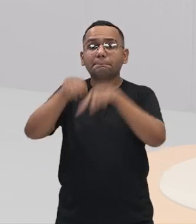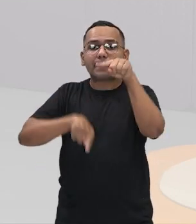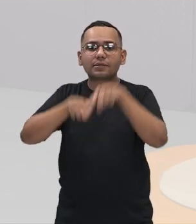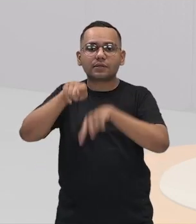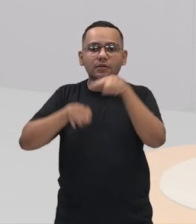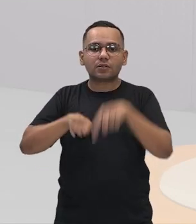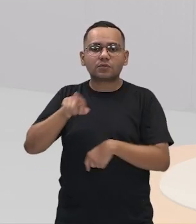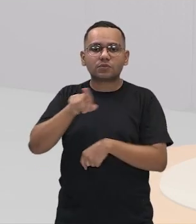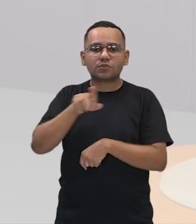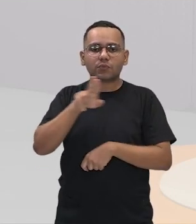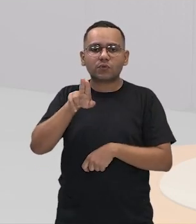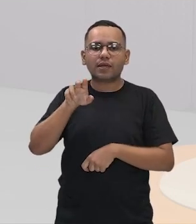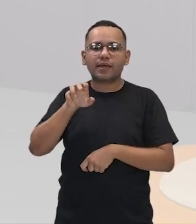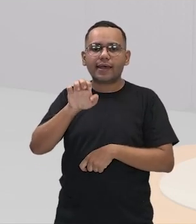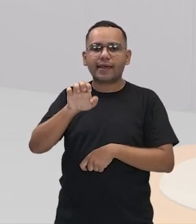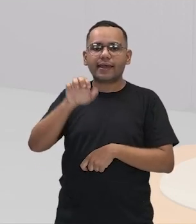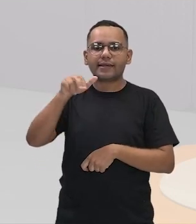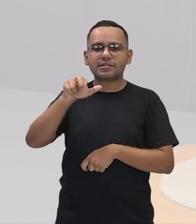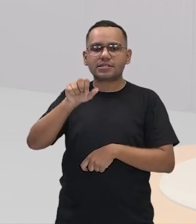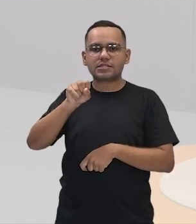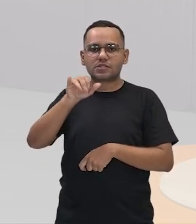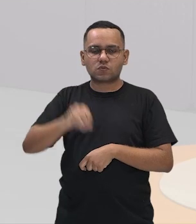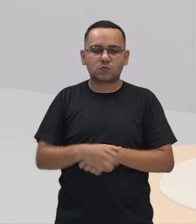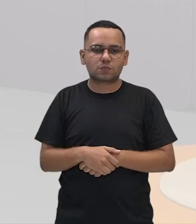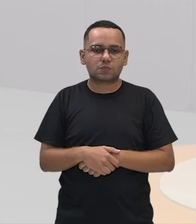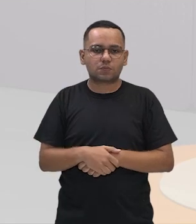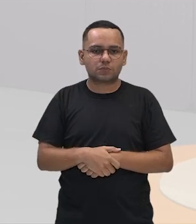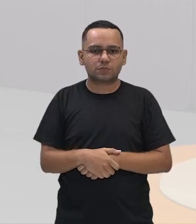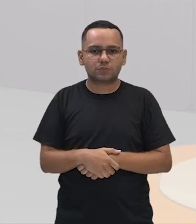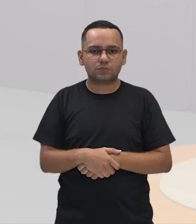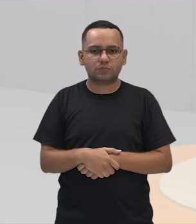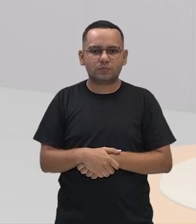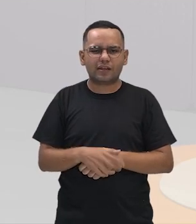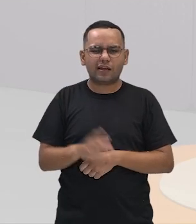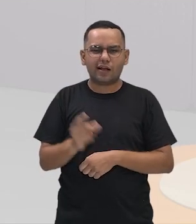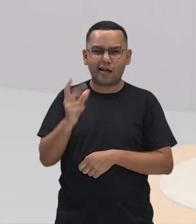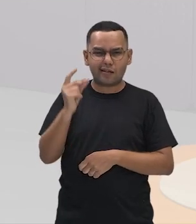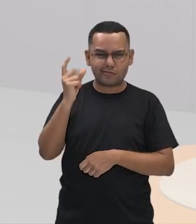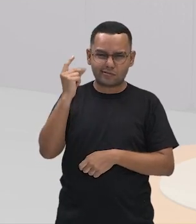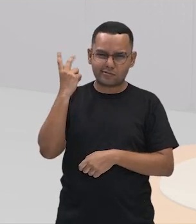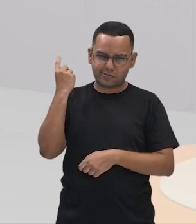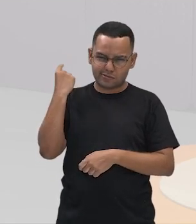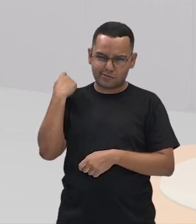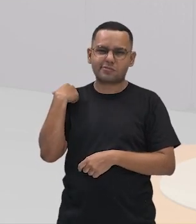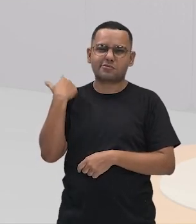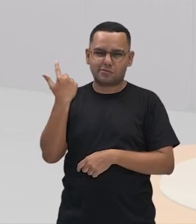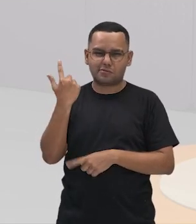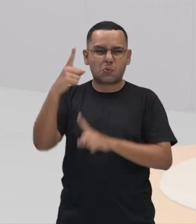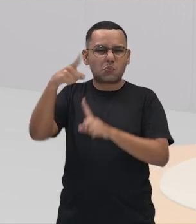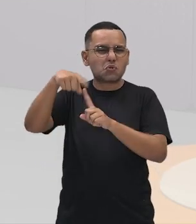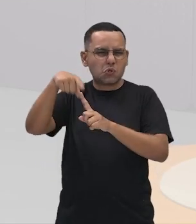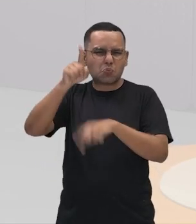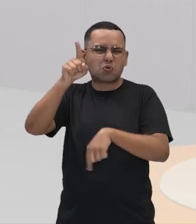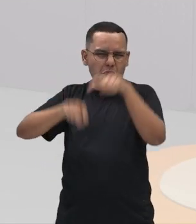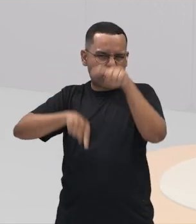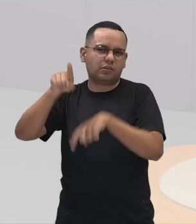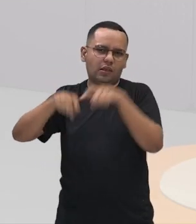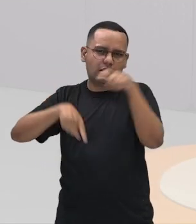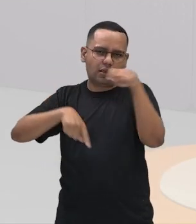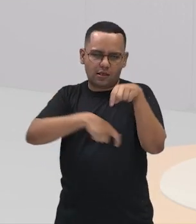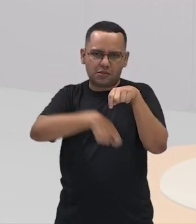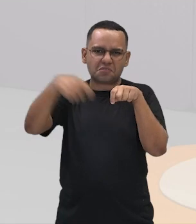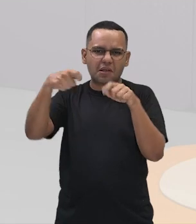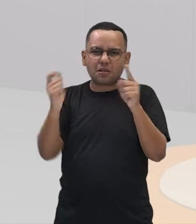êncios. É o mais antigo tipo de espada curta de